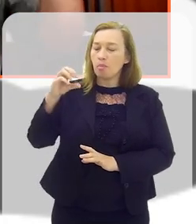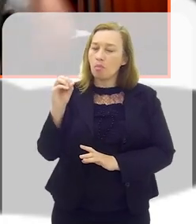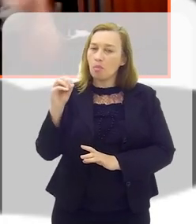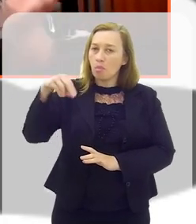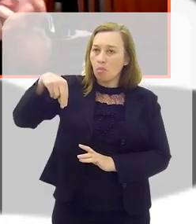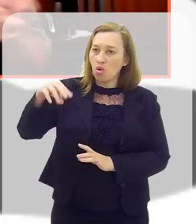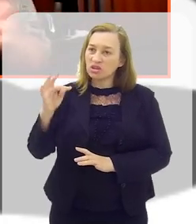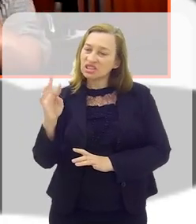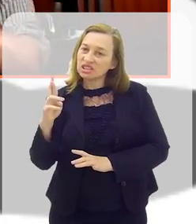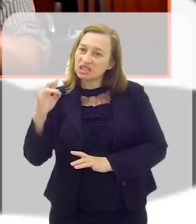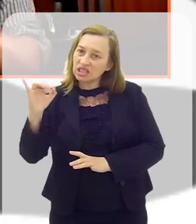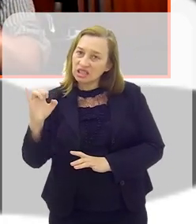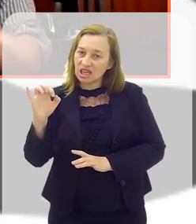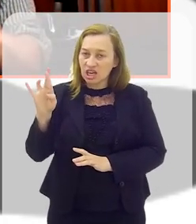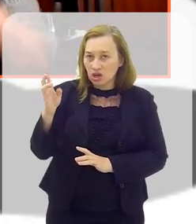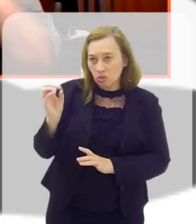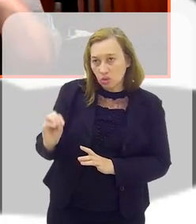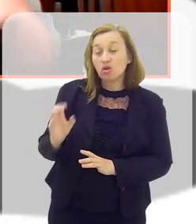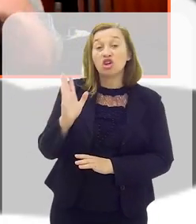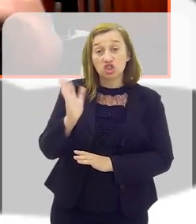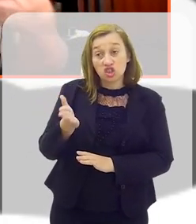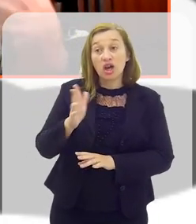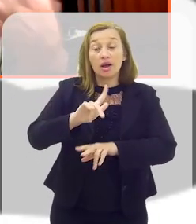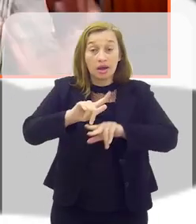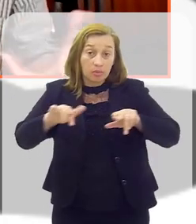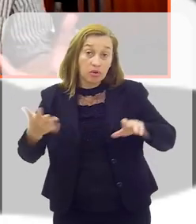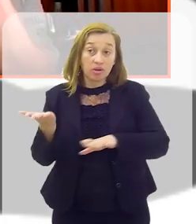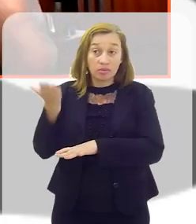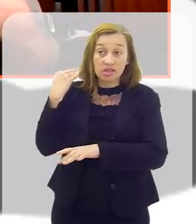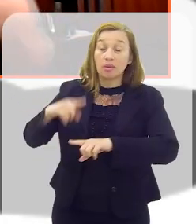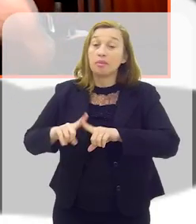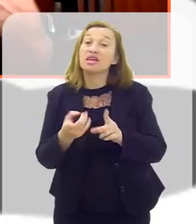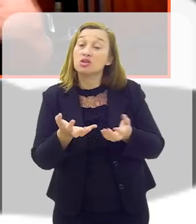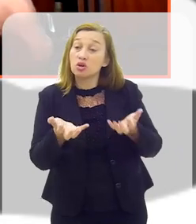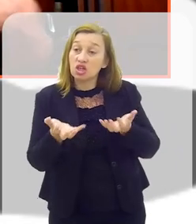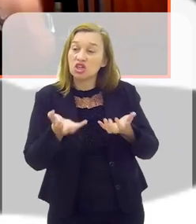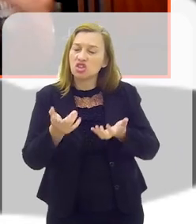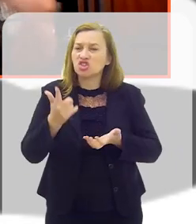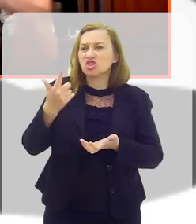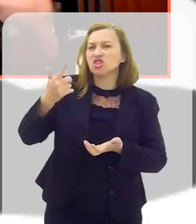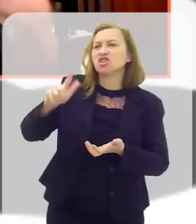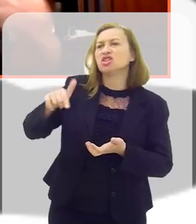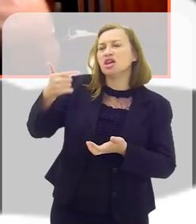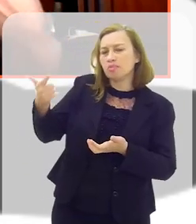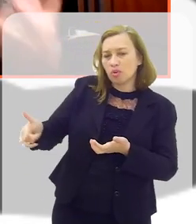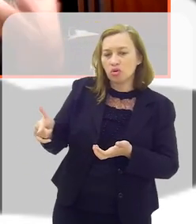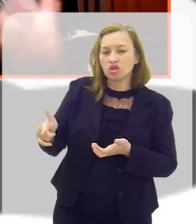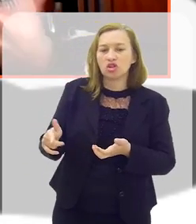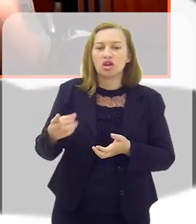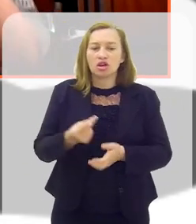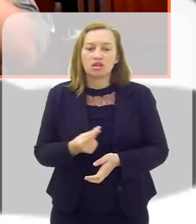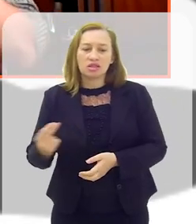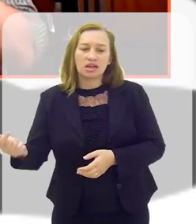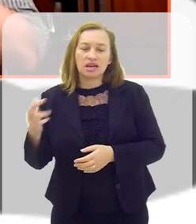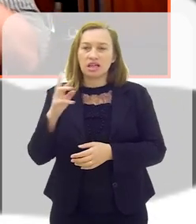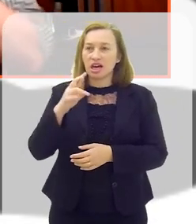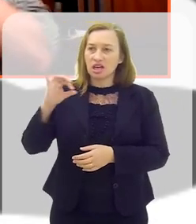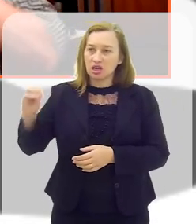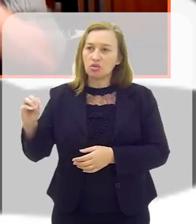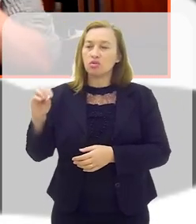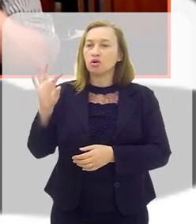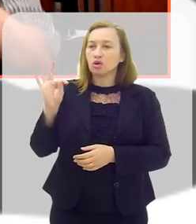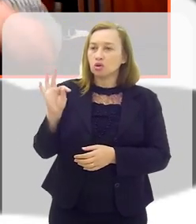um projeto muito plural. Ao longo dos anos, na realidade, eu quis, depois de sair da RioTour, embora eu seja